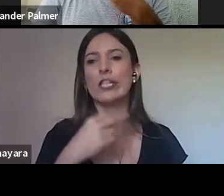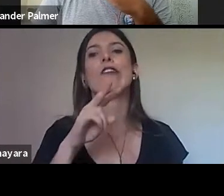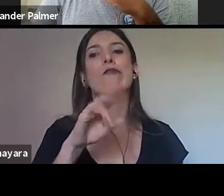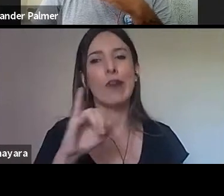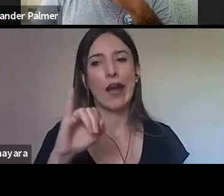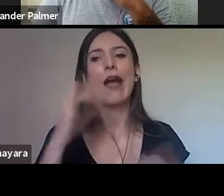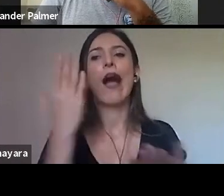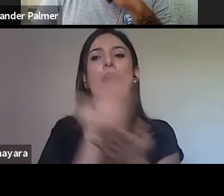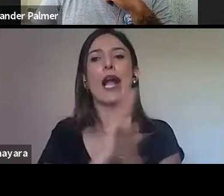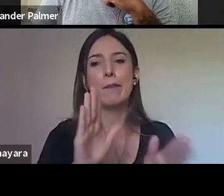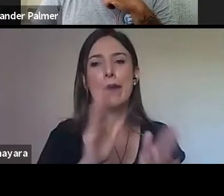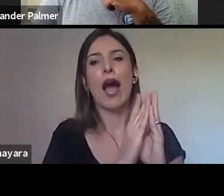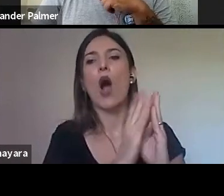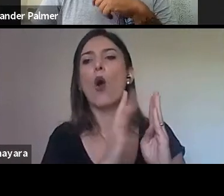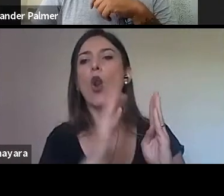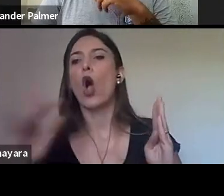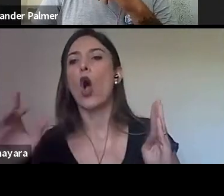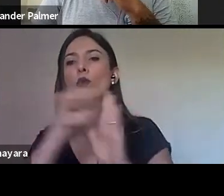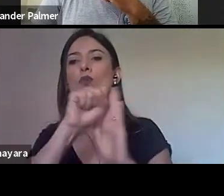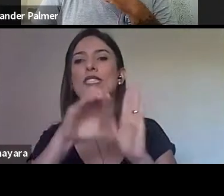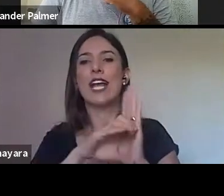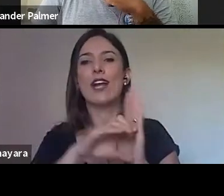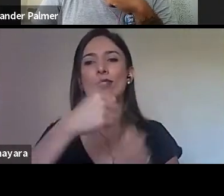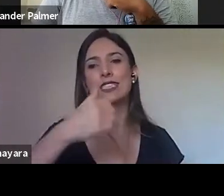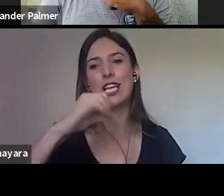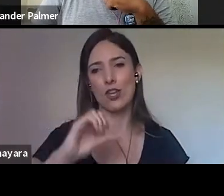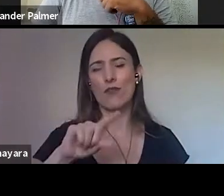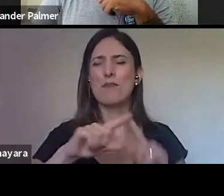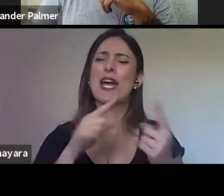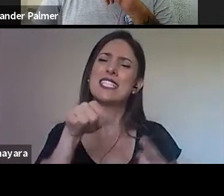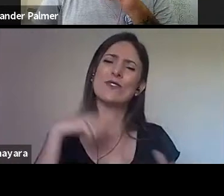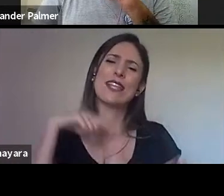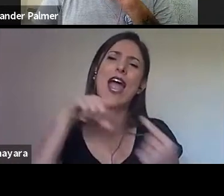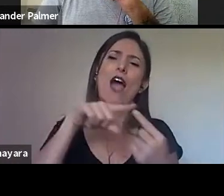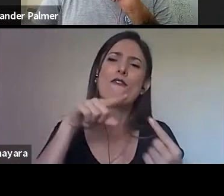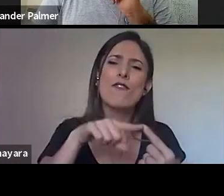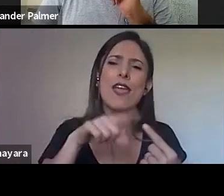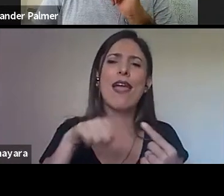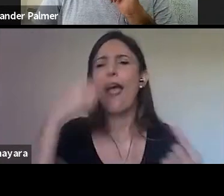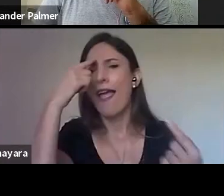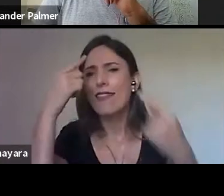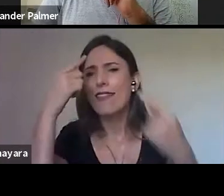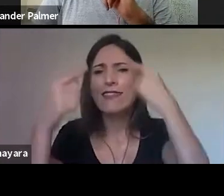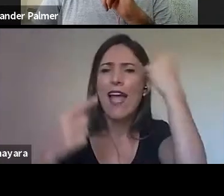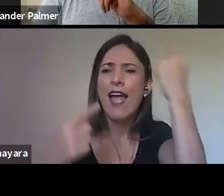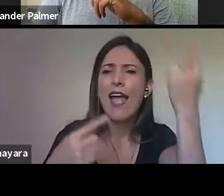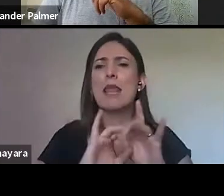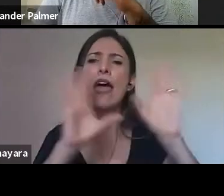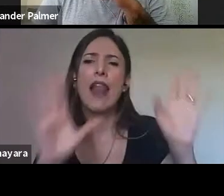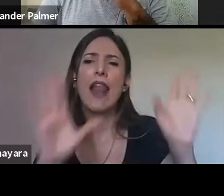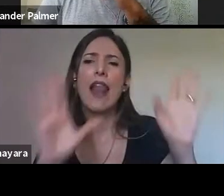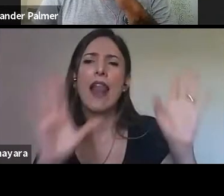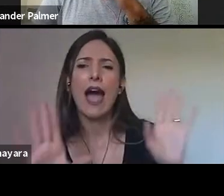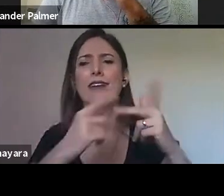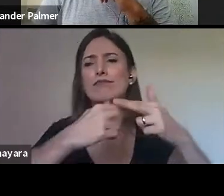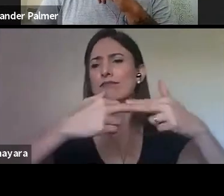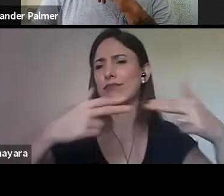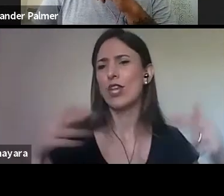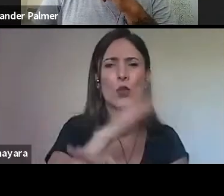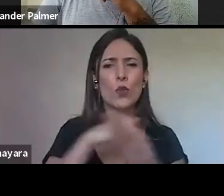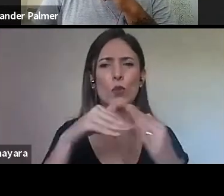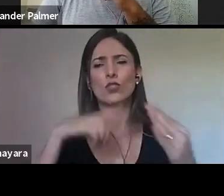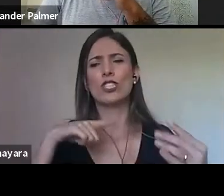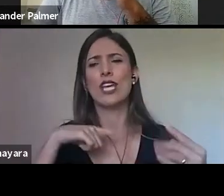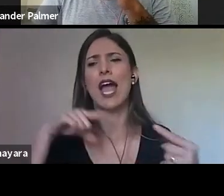Mas aí já é uma discussão muito mais entre ideias liberais e tramontanas, que seria um reflexo de tudo isso que